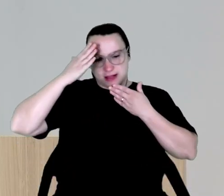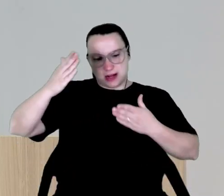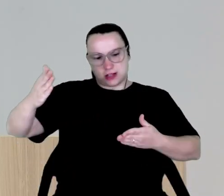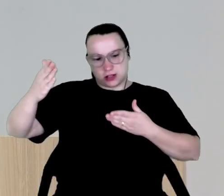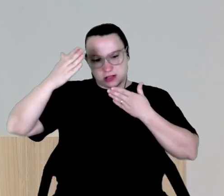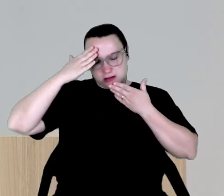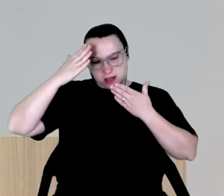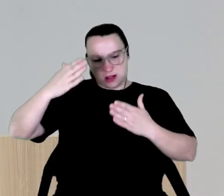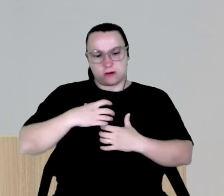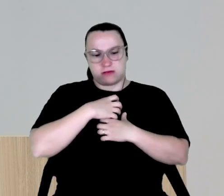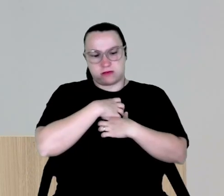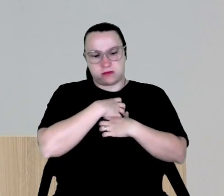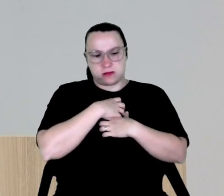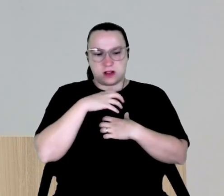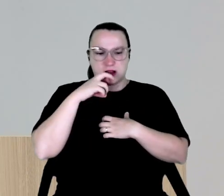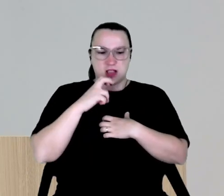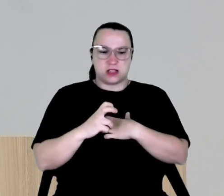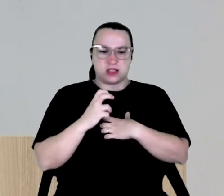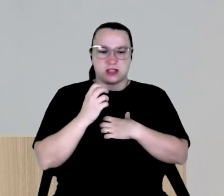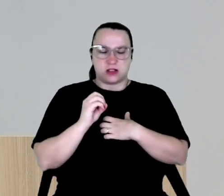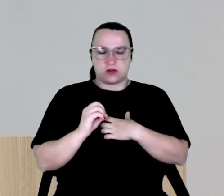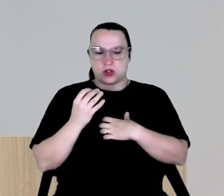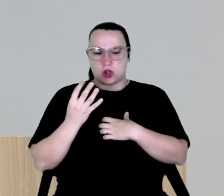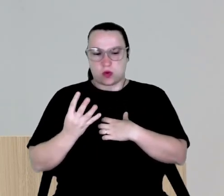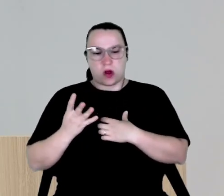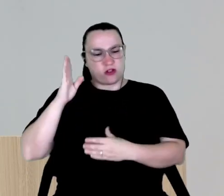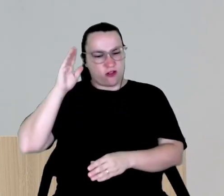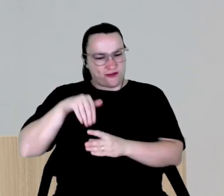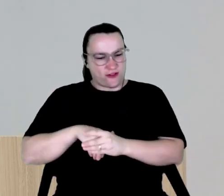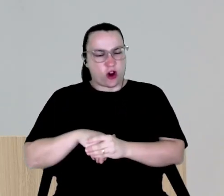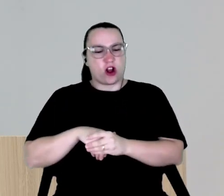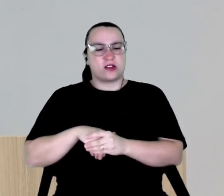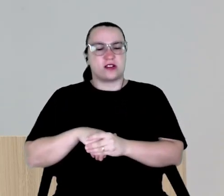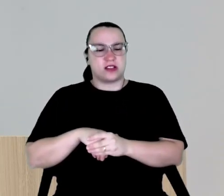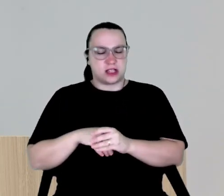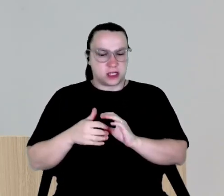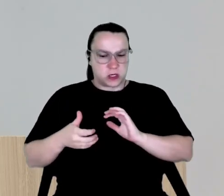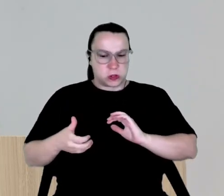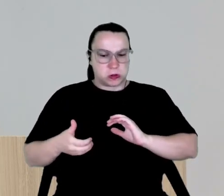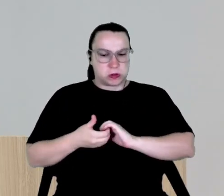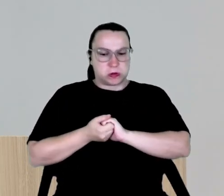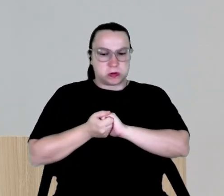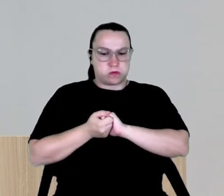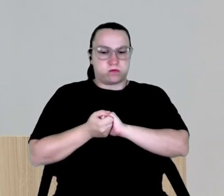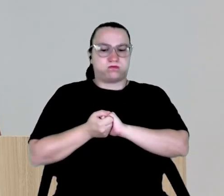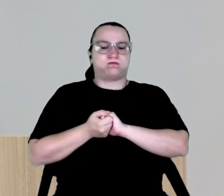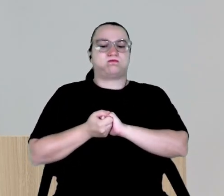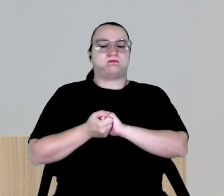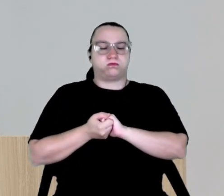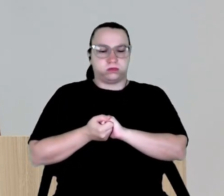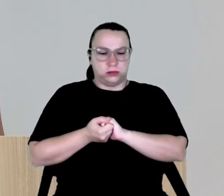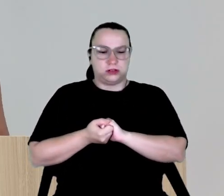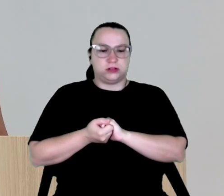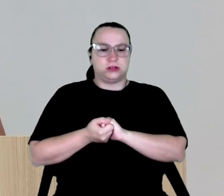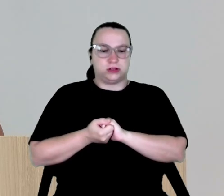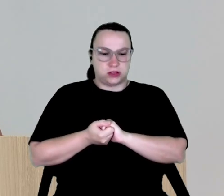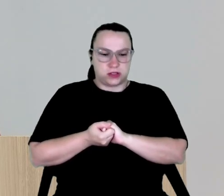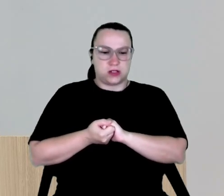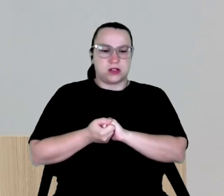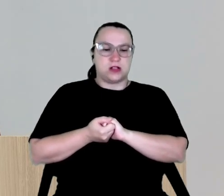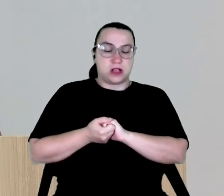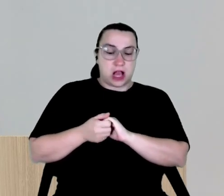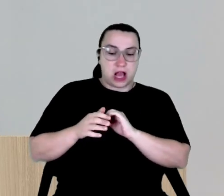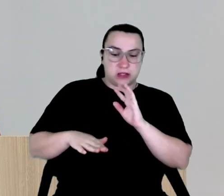pelos meus 504 votos de quem não soltou a minha mão. Mesmo tendo pedido grande. Pedido de gente